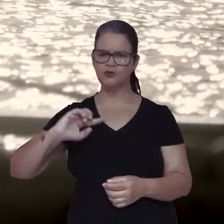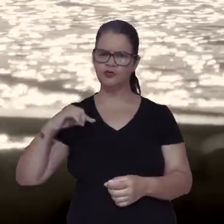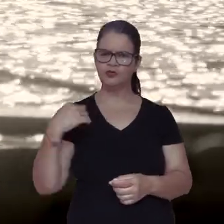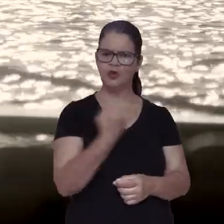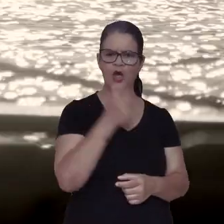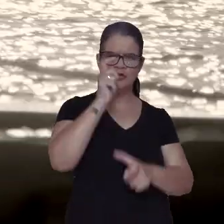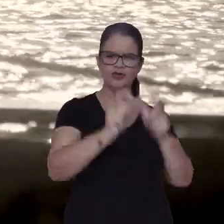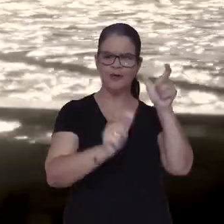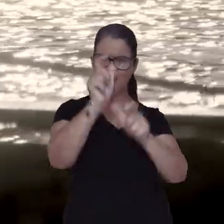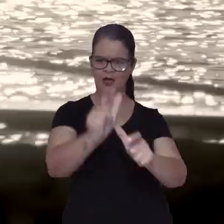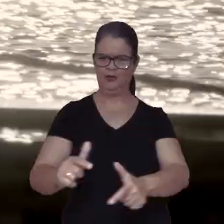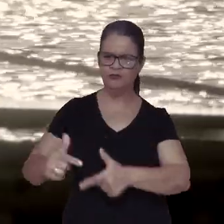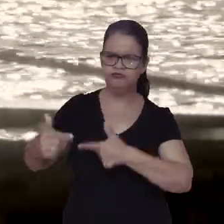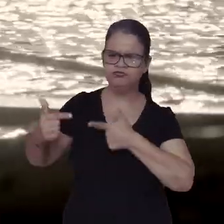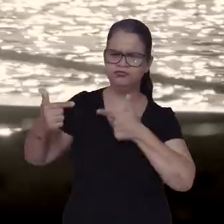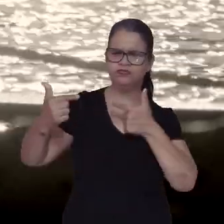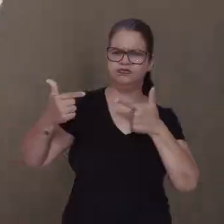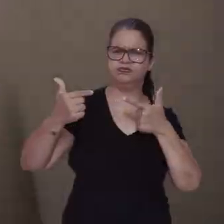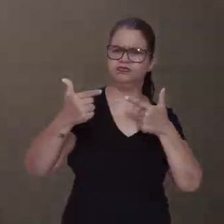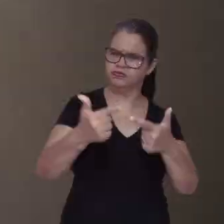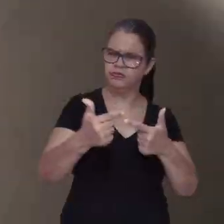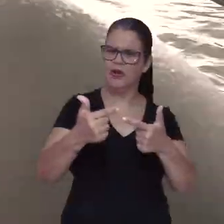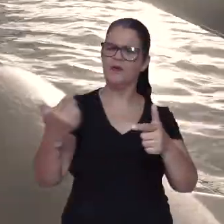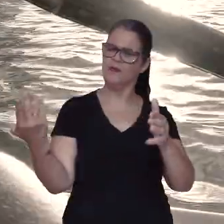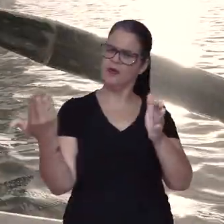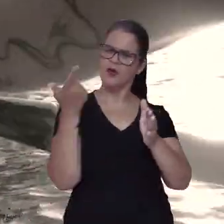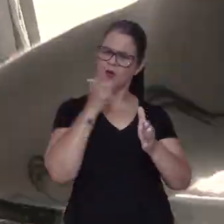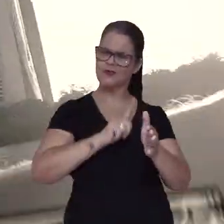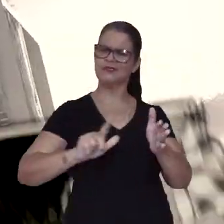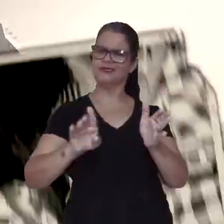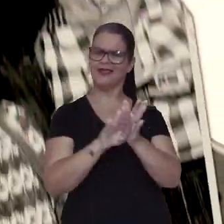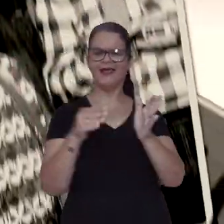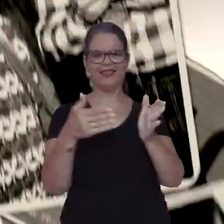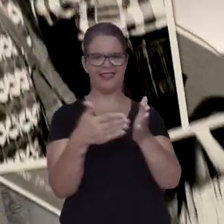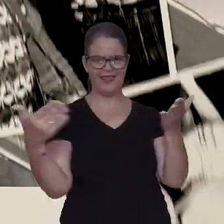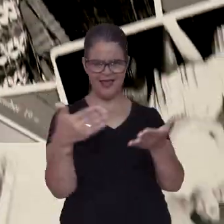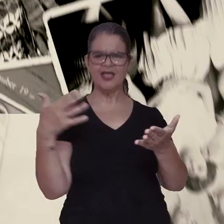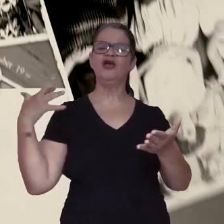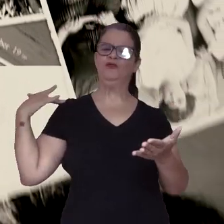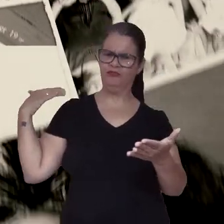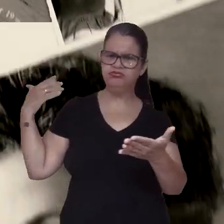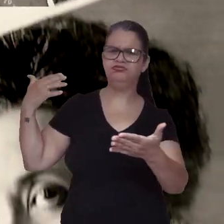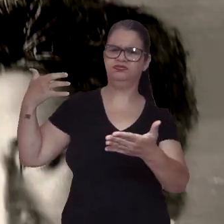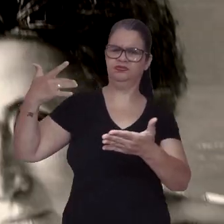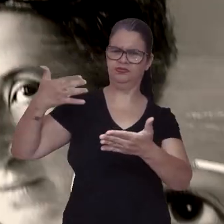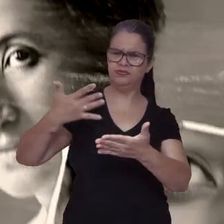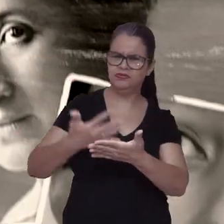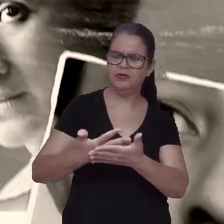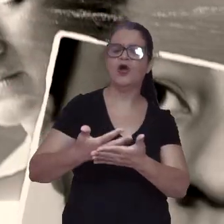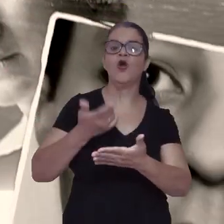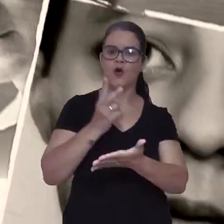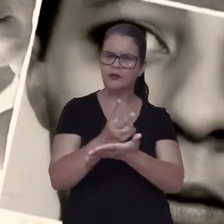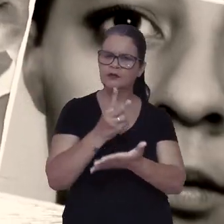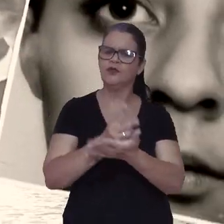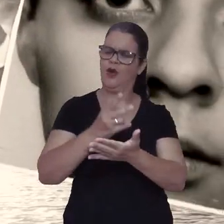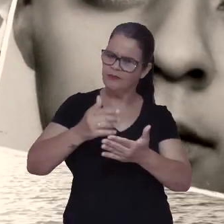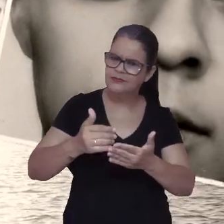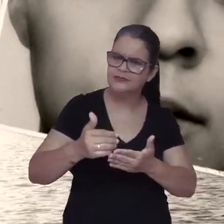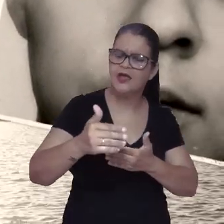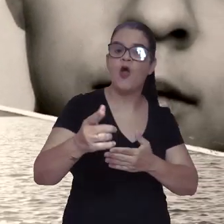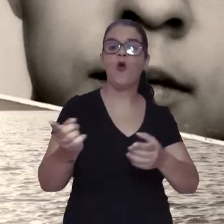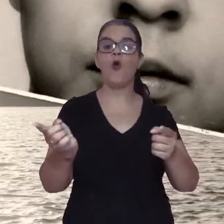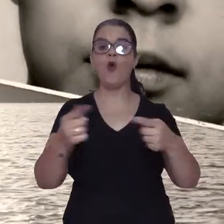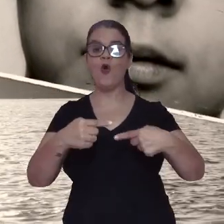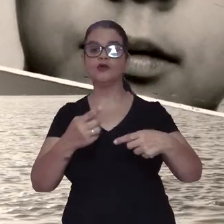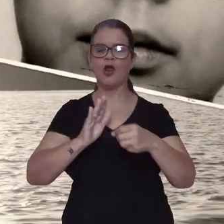Nós, mulheres, remamos muito contra a maré para chegar até aqui. A travessia foi longa e continuamos seguindo em frente